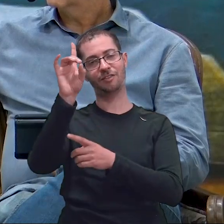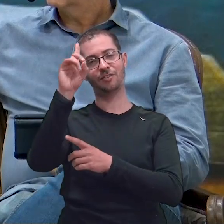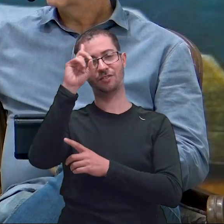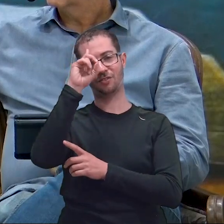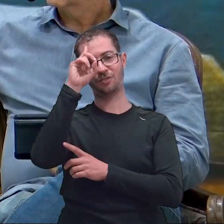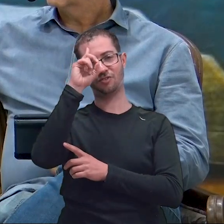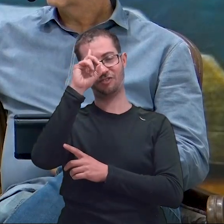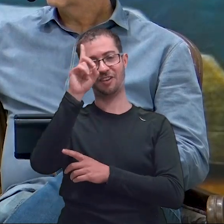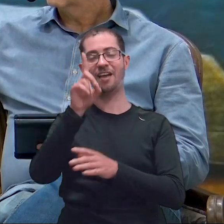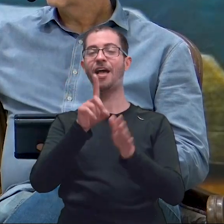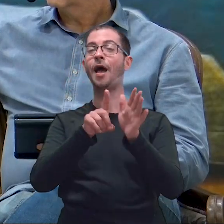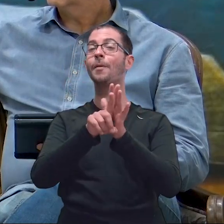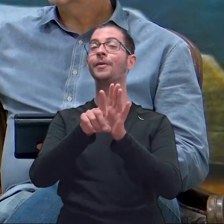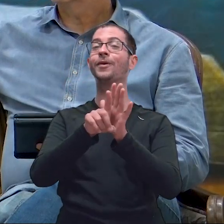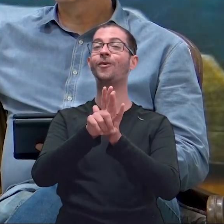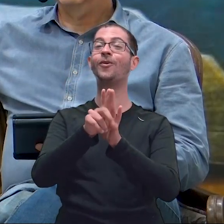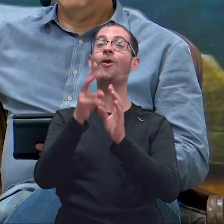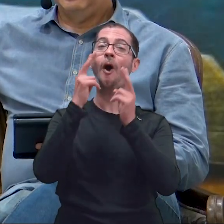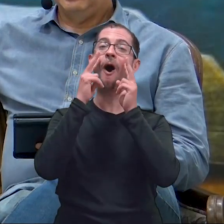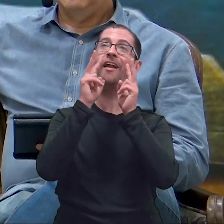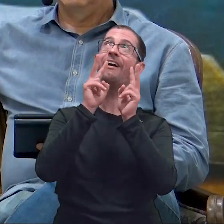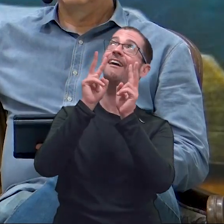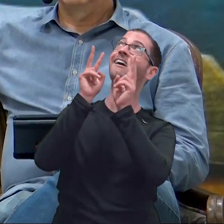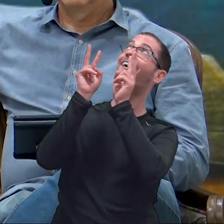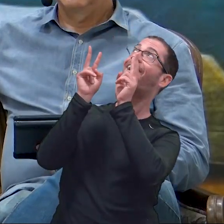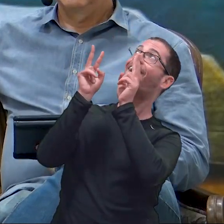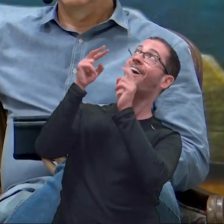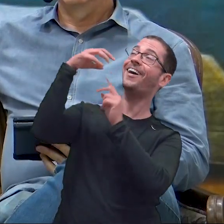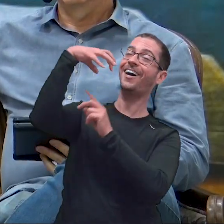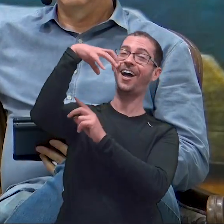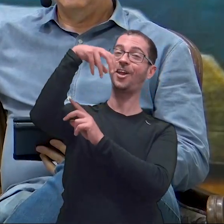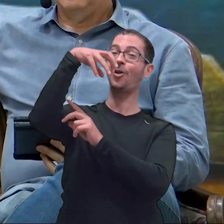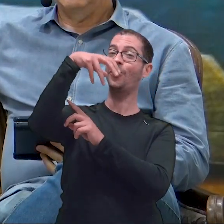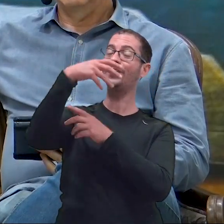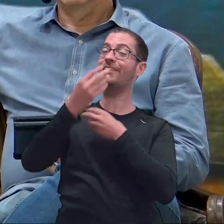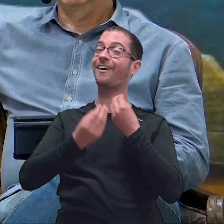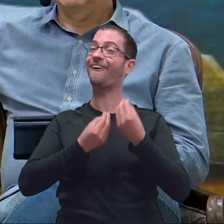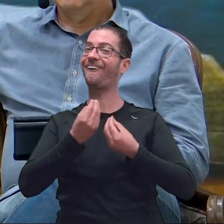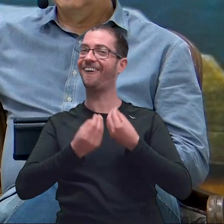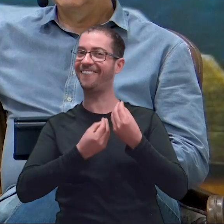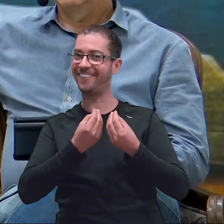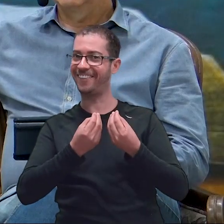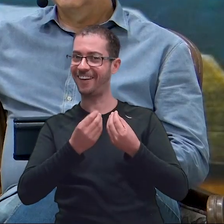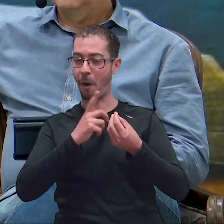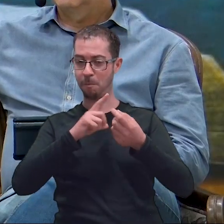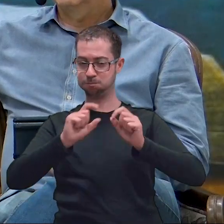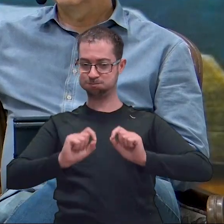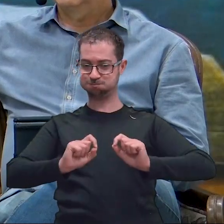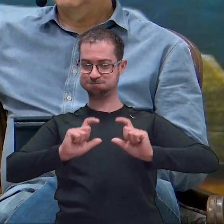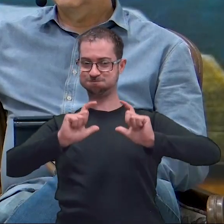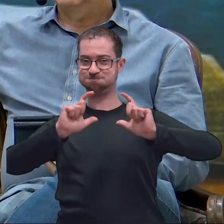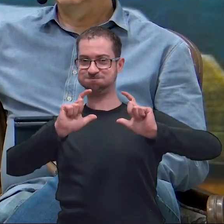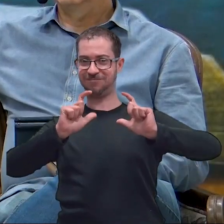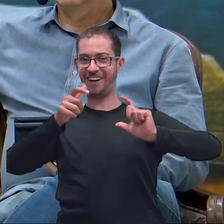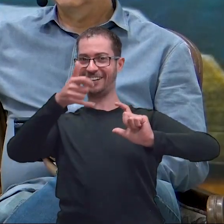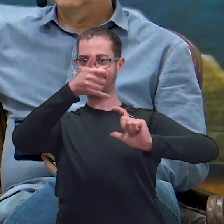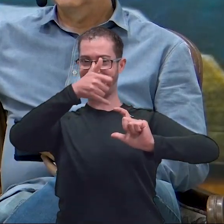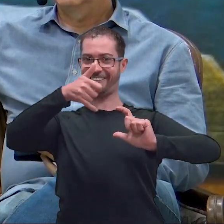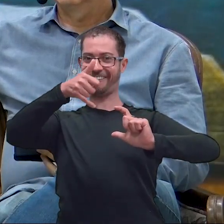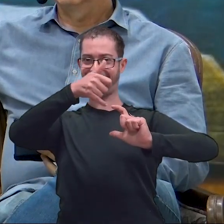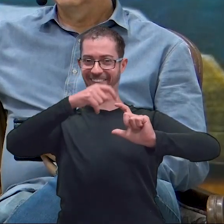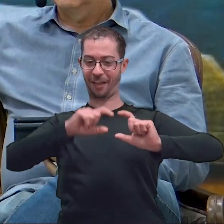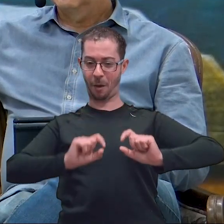então, como é que está a sua lamparina? Como é que está a sua lâmpada? Tem azeite? Você tem abastecido